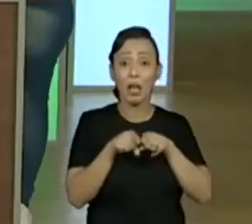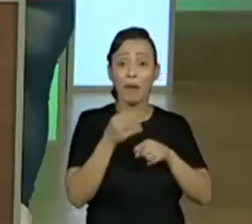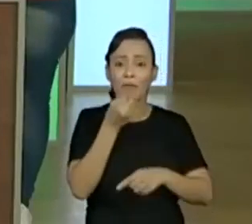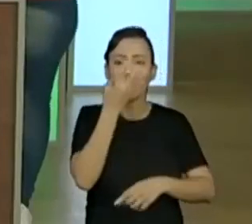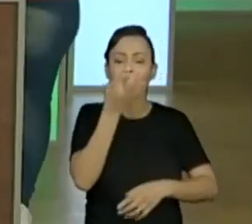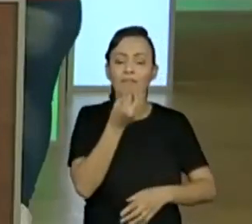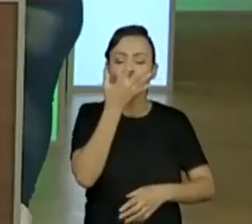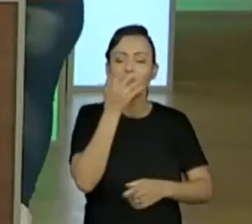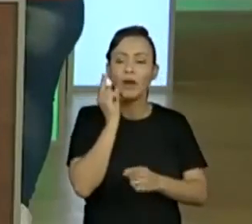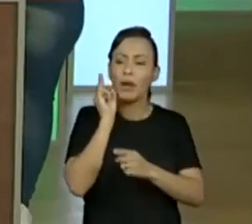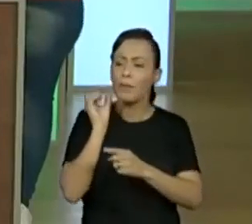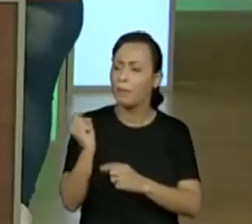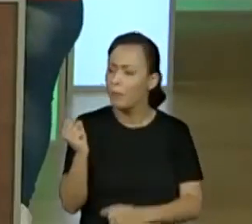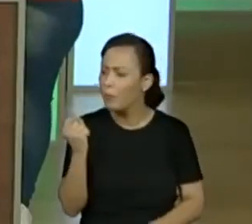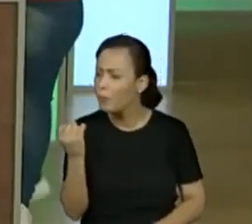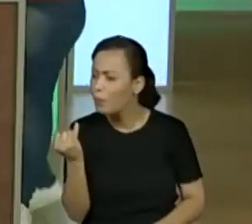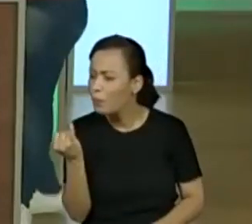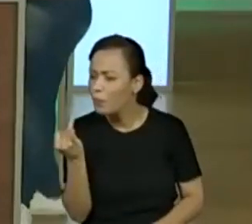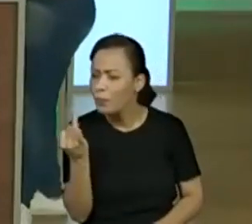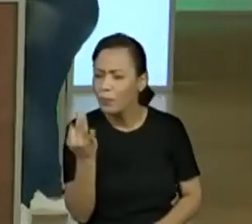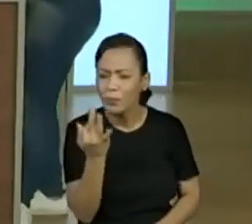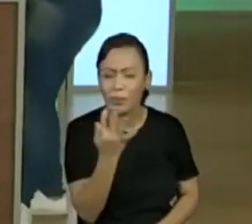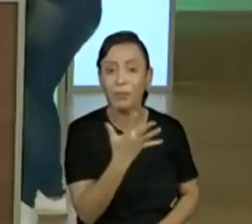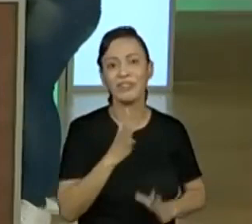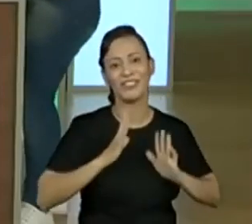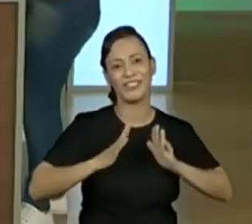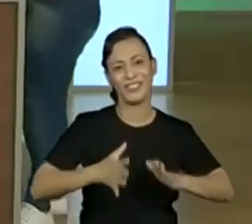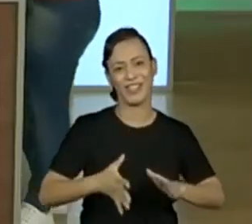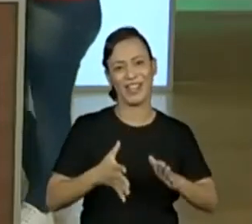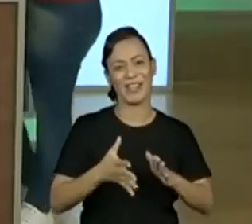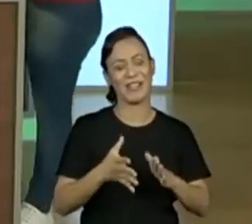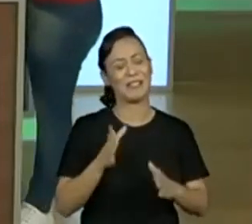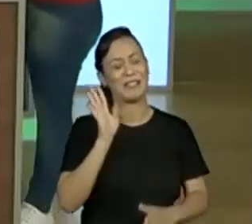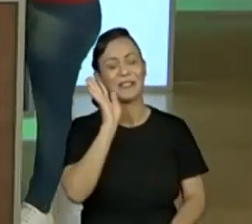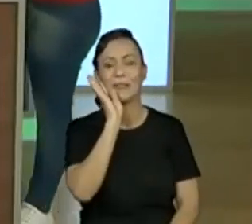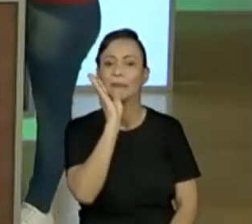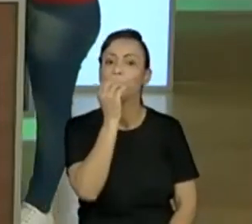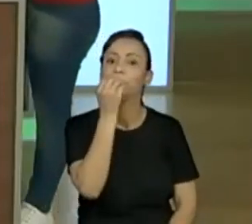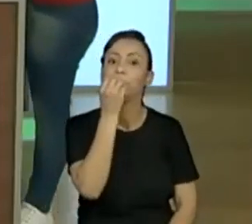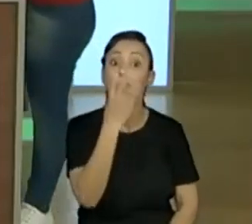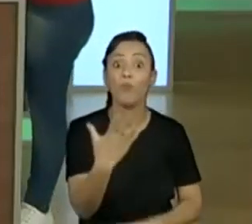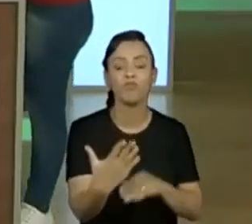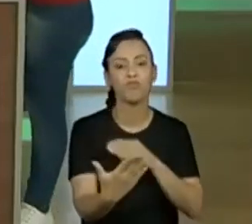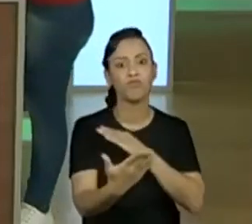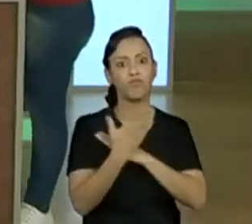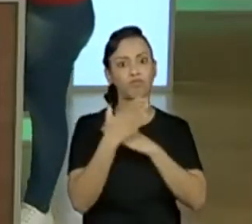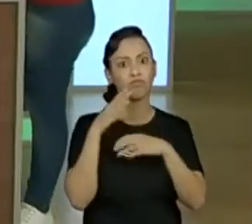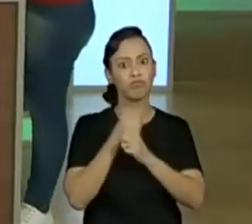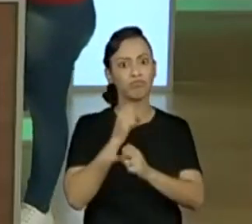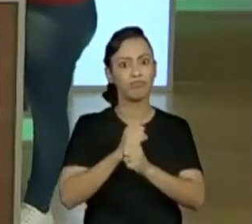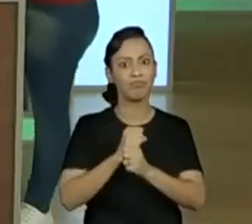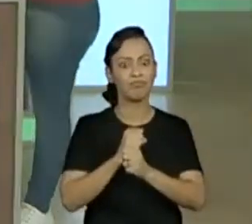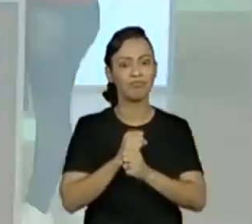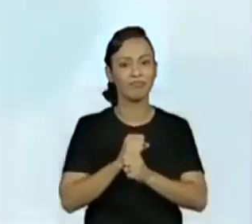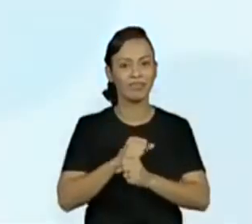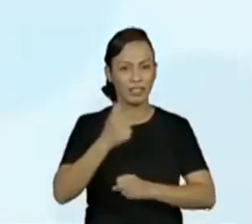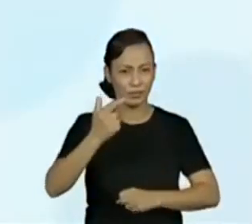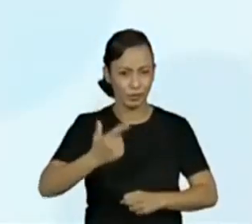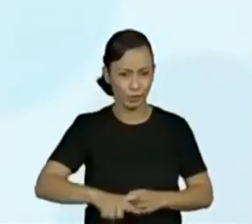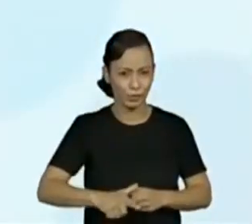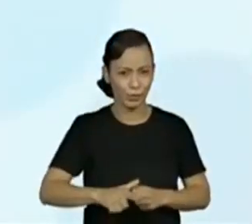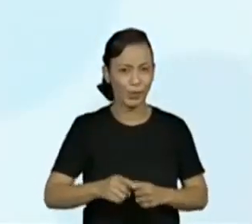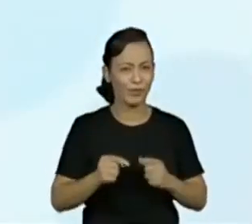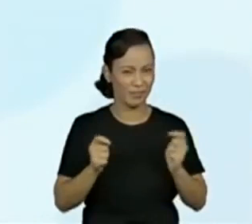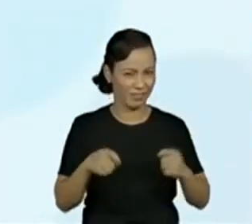com ela. Mamãe Lígia ali, né? Nos ajudou bastante nessa contagem, na verdade. Vamos lá então para a gente ler o problema?